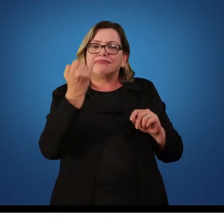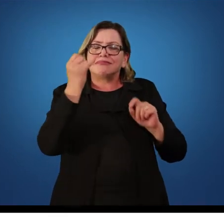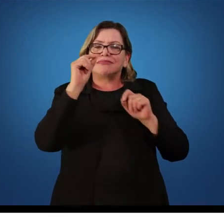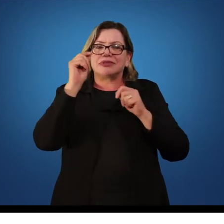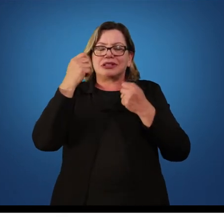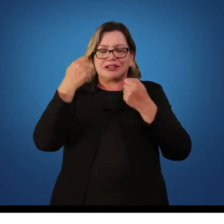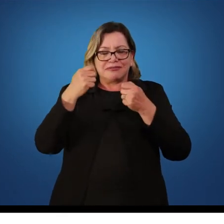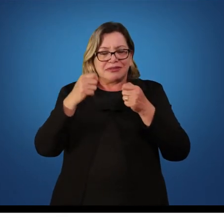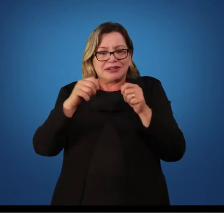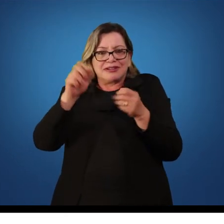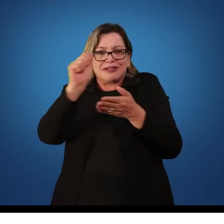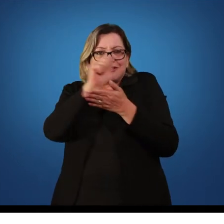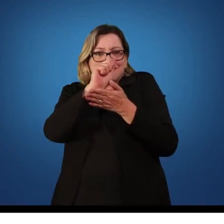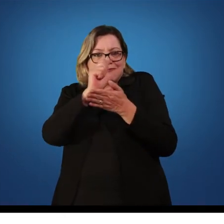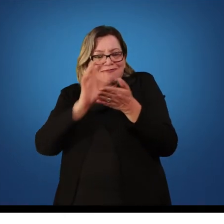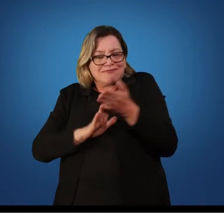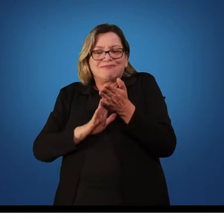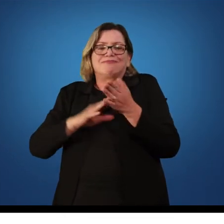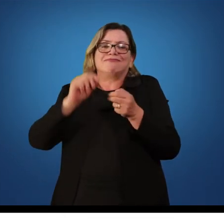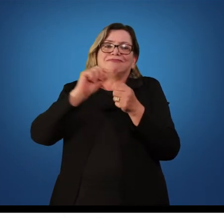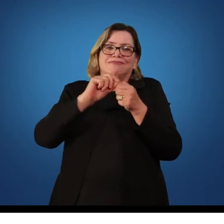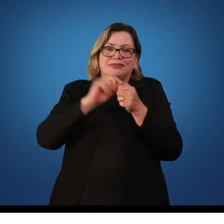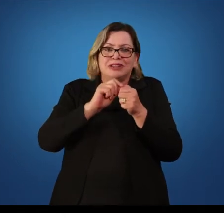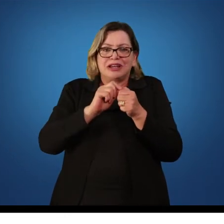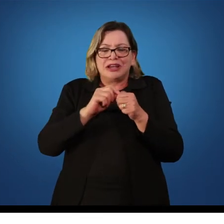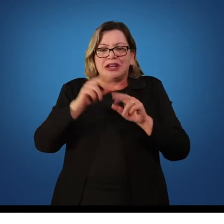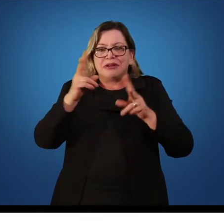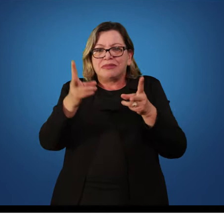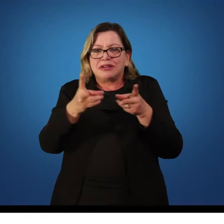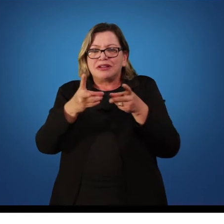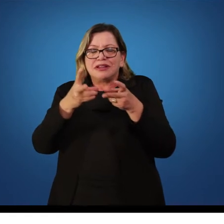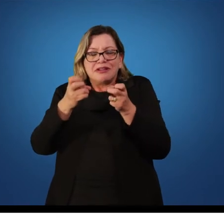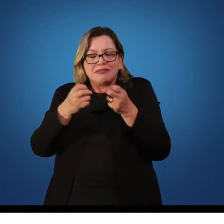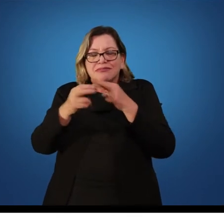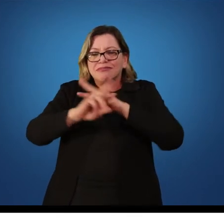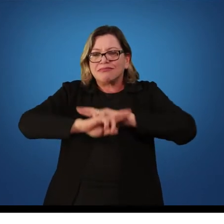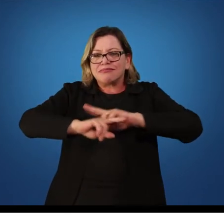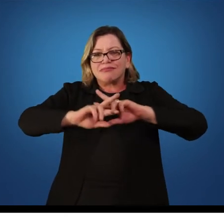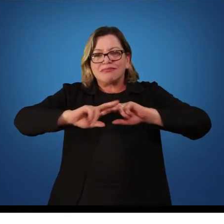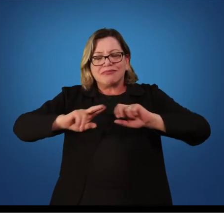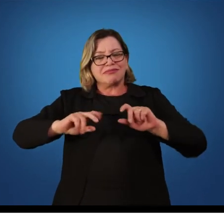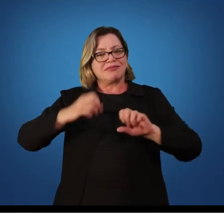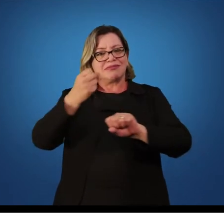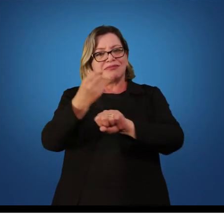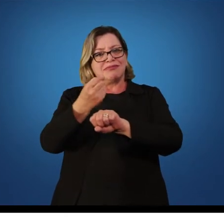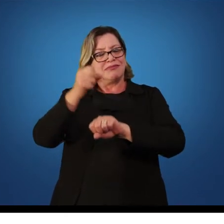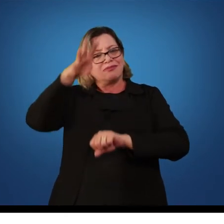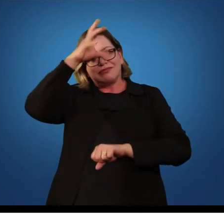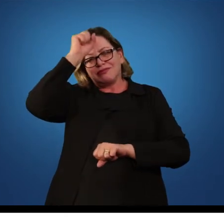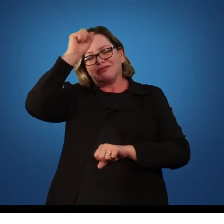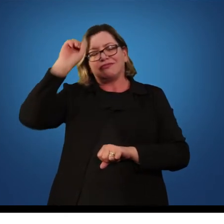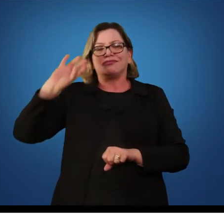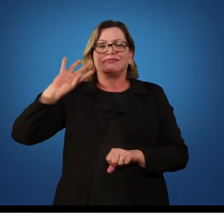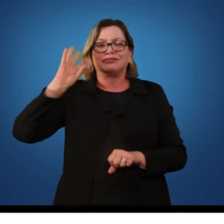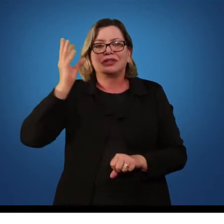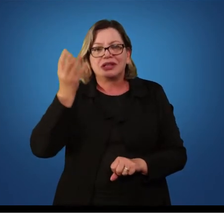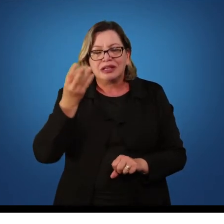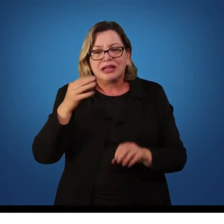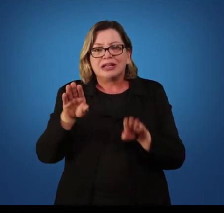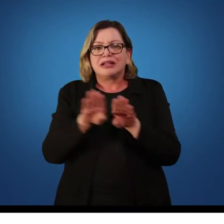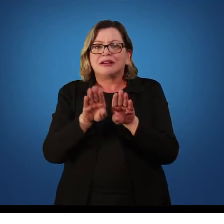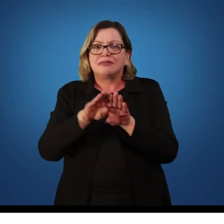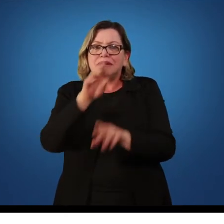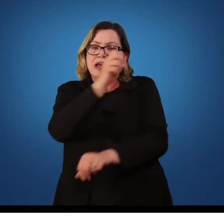momento, considerando os diferentes níveis de aprendizado. que o aprendiz